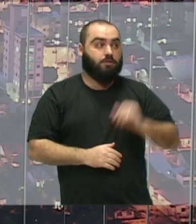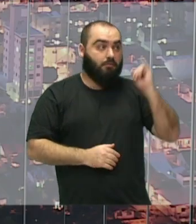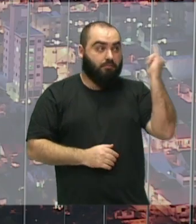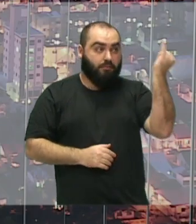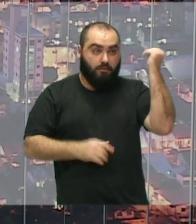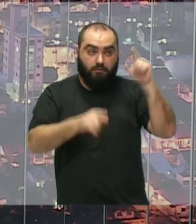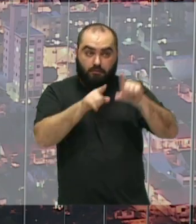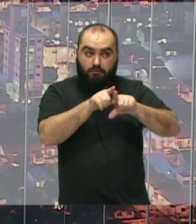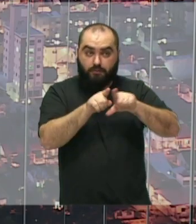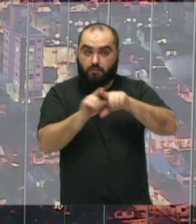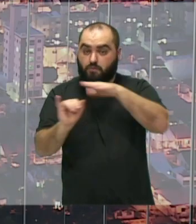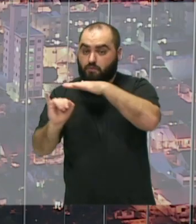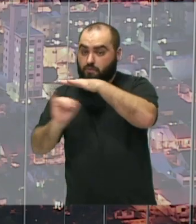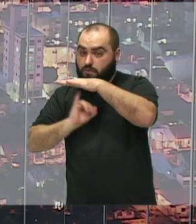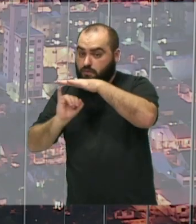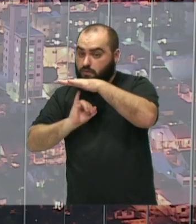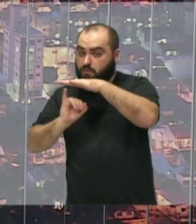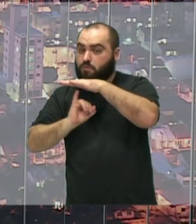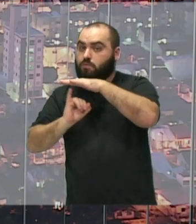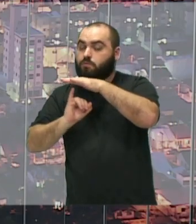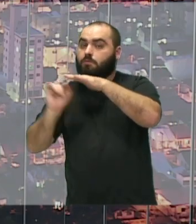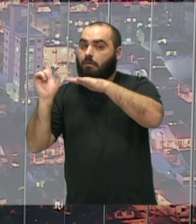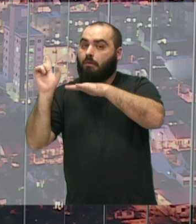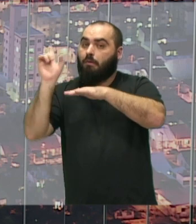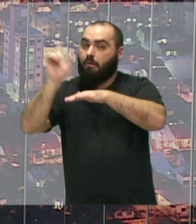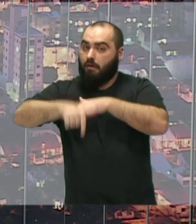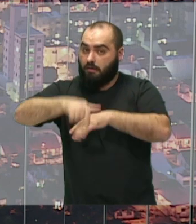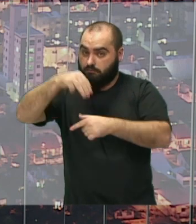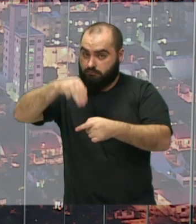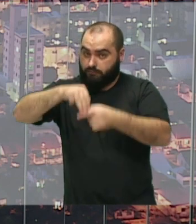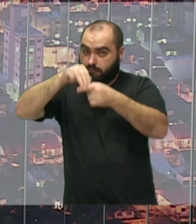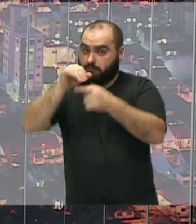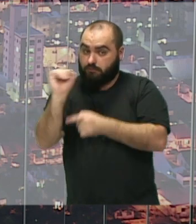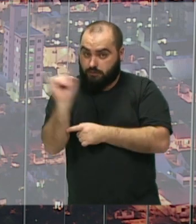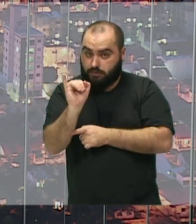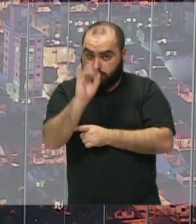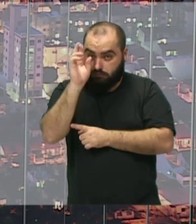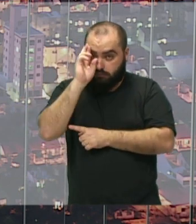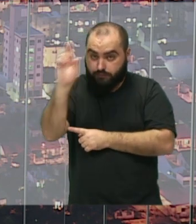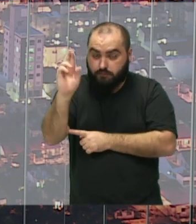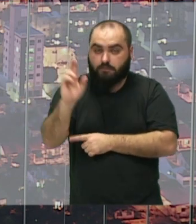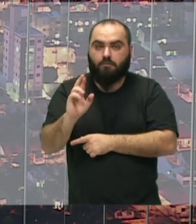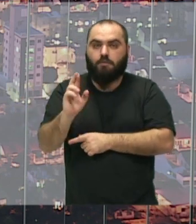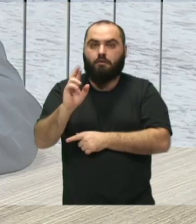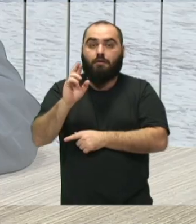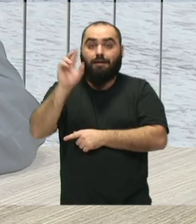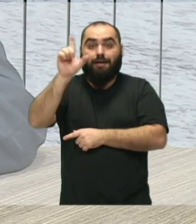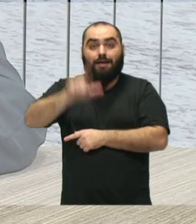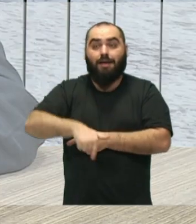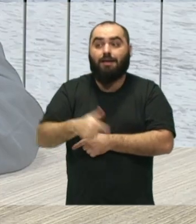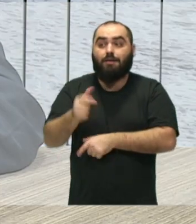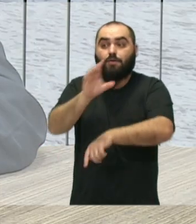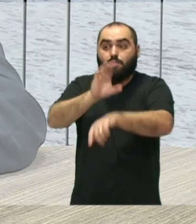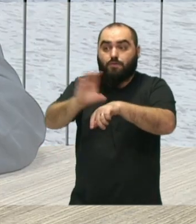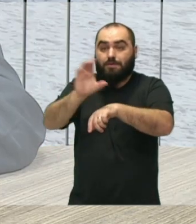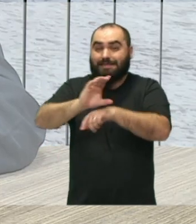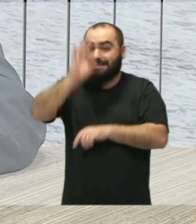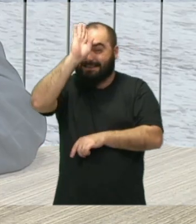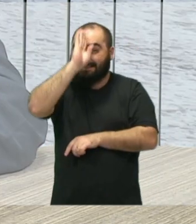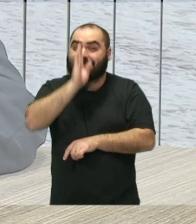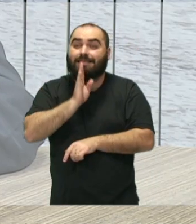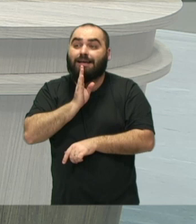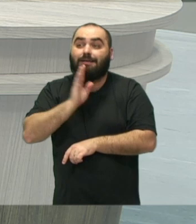conservatório é um instrumento público aqui do município de Itajaí, que oferece gratuitamente essa possibilidade de